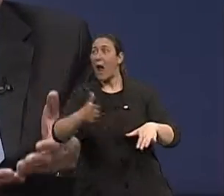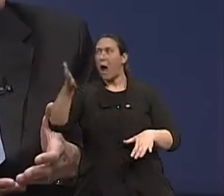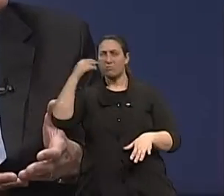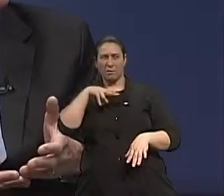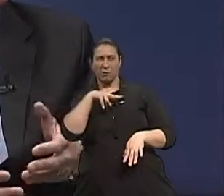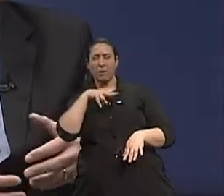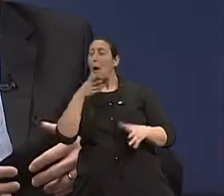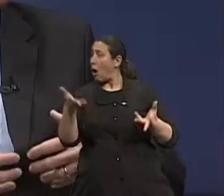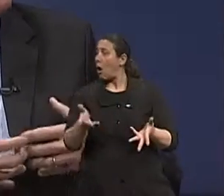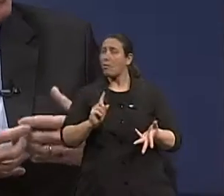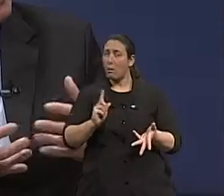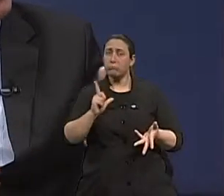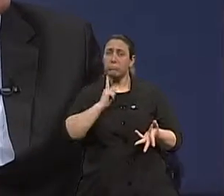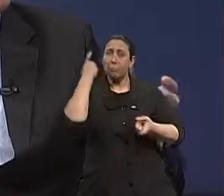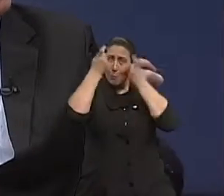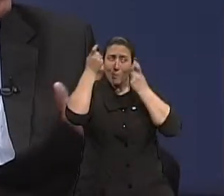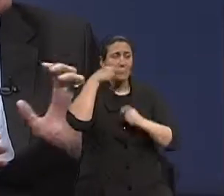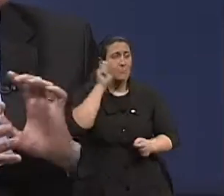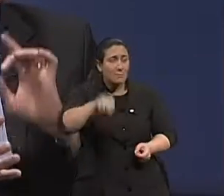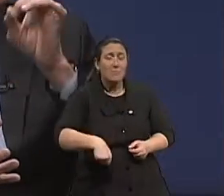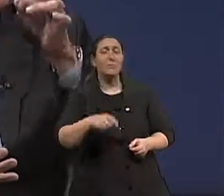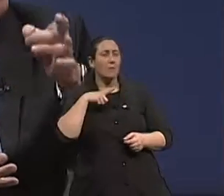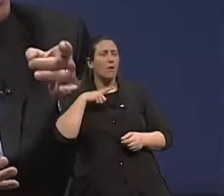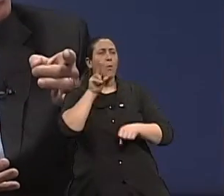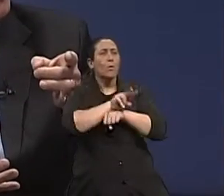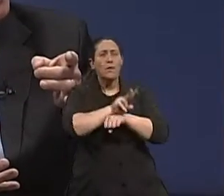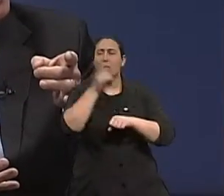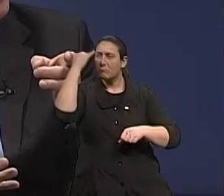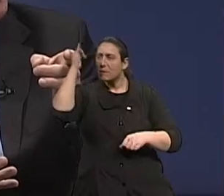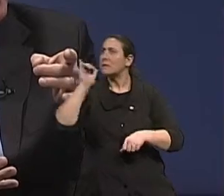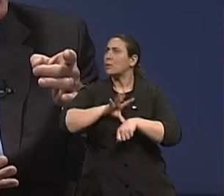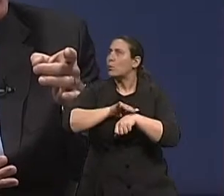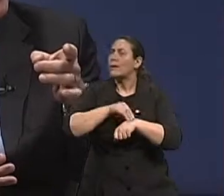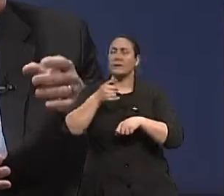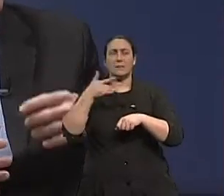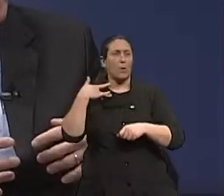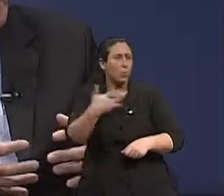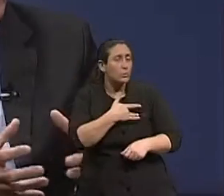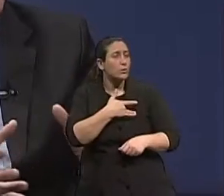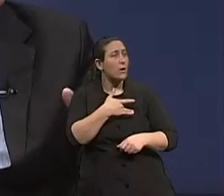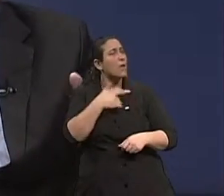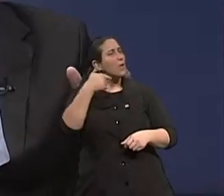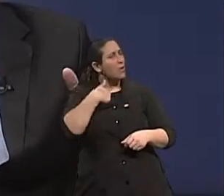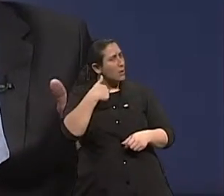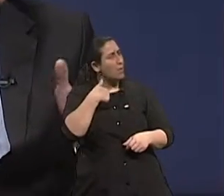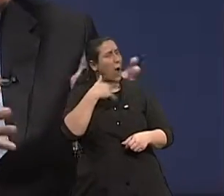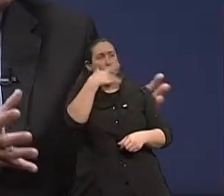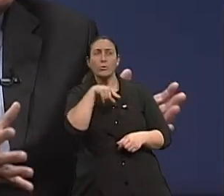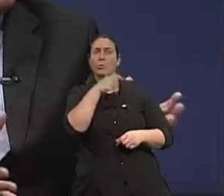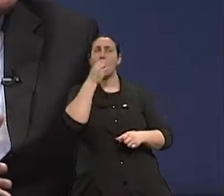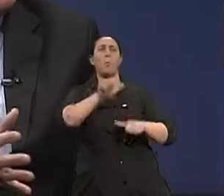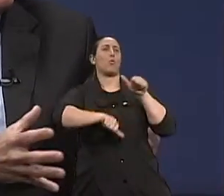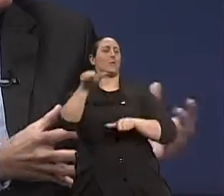profissionais da saúde, na prevenção e no tratamento das doenças que incidem na velhice, né? Então, eu acho que essa foi a grande mudança.